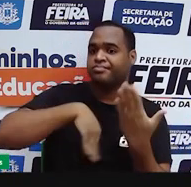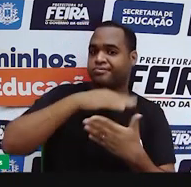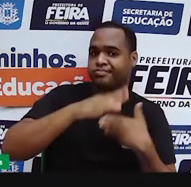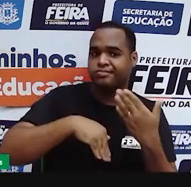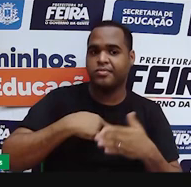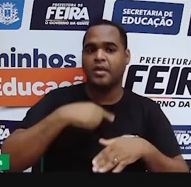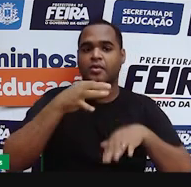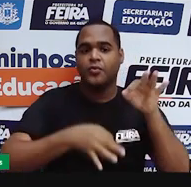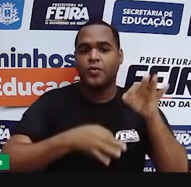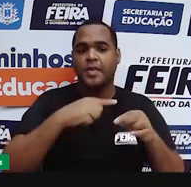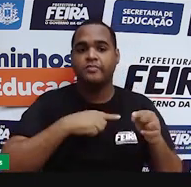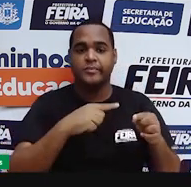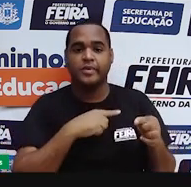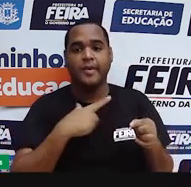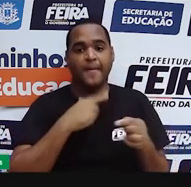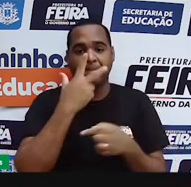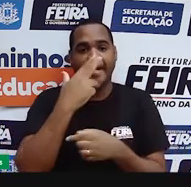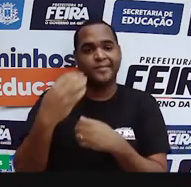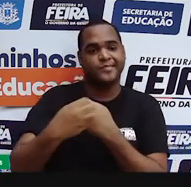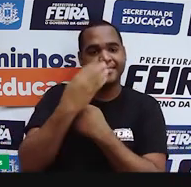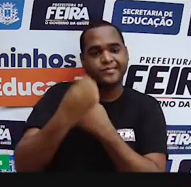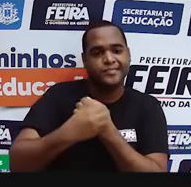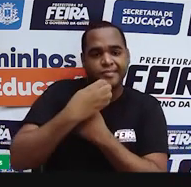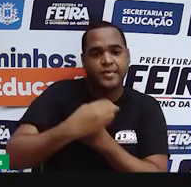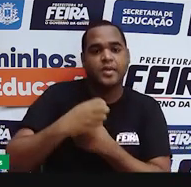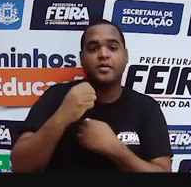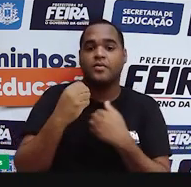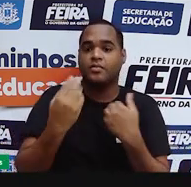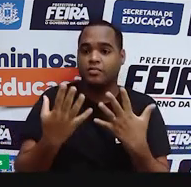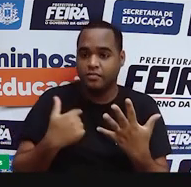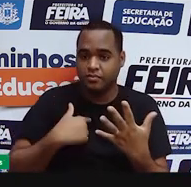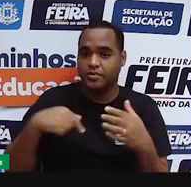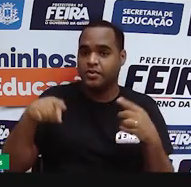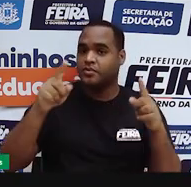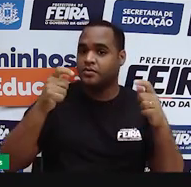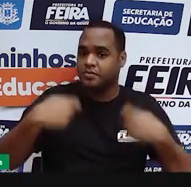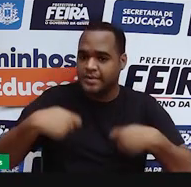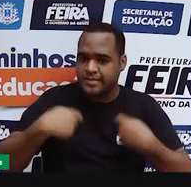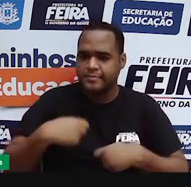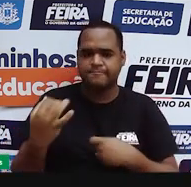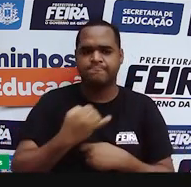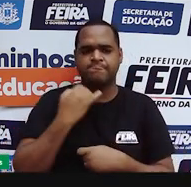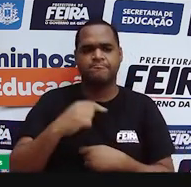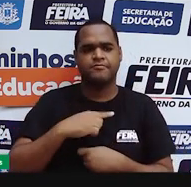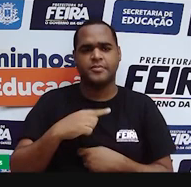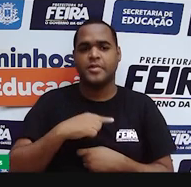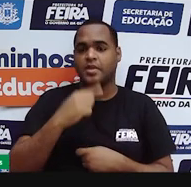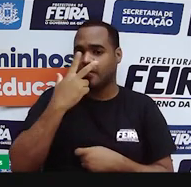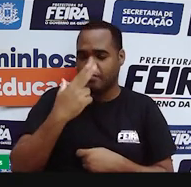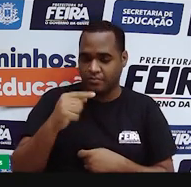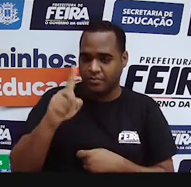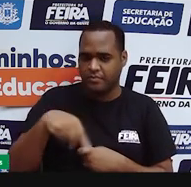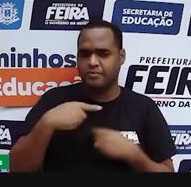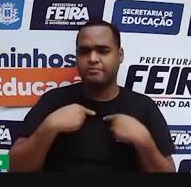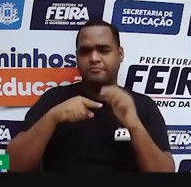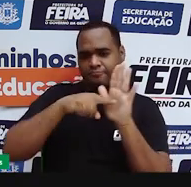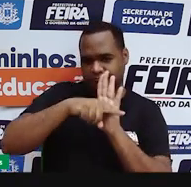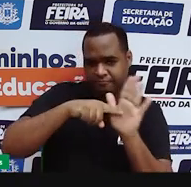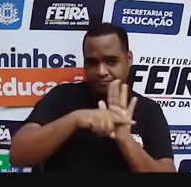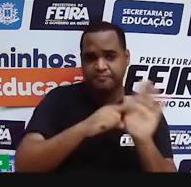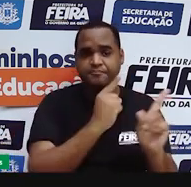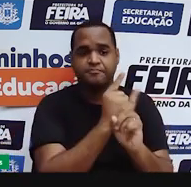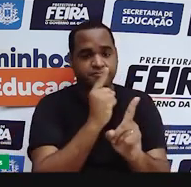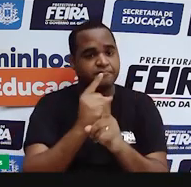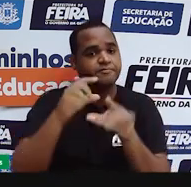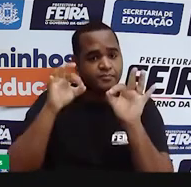hora que a gente recebe aquela informação. Então, a gente precisa deixar os nossos preconceitos de lado para poder analisar corretamente aquela